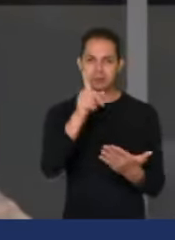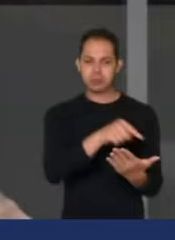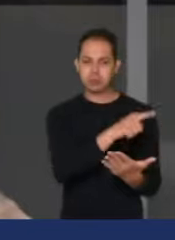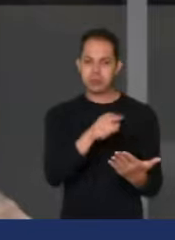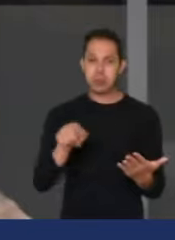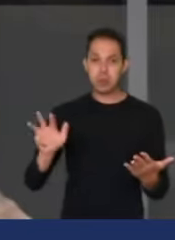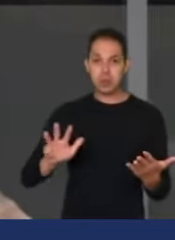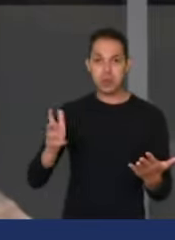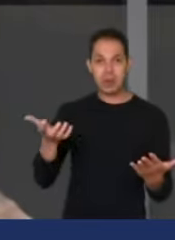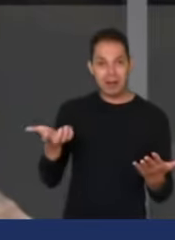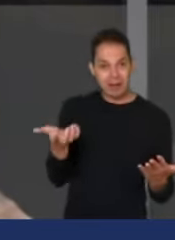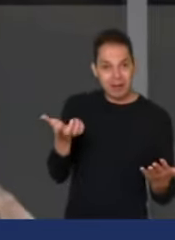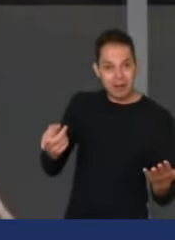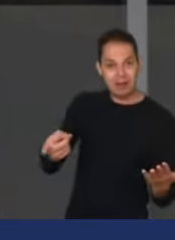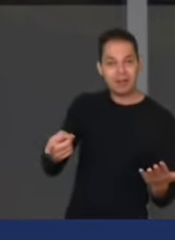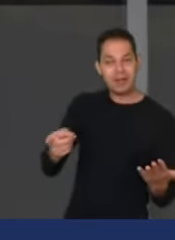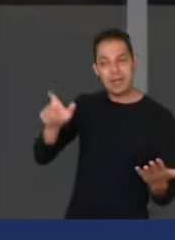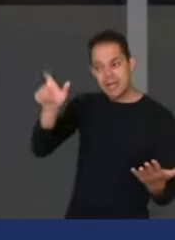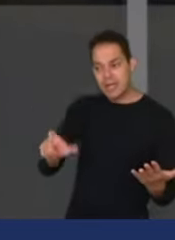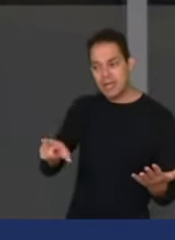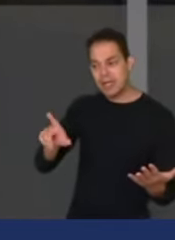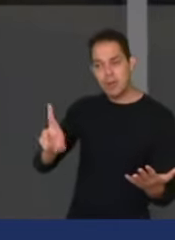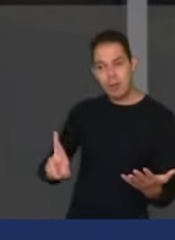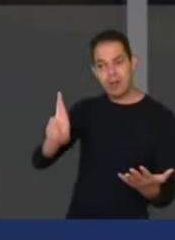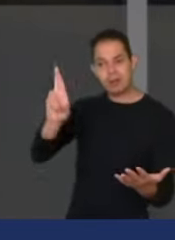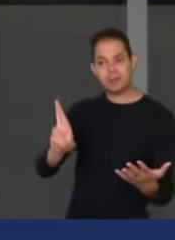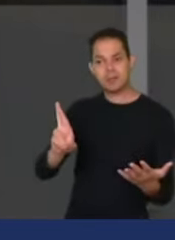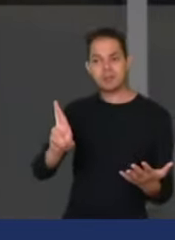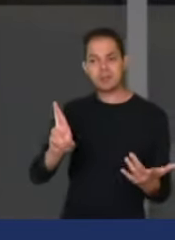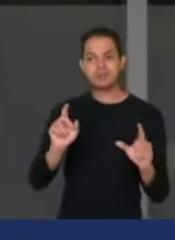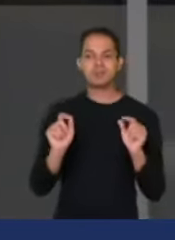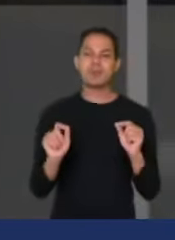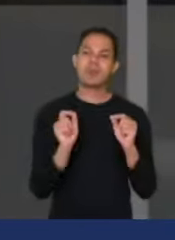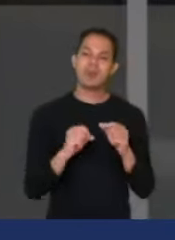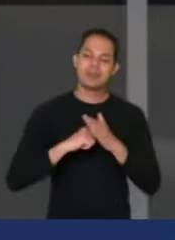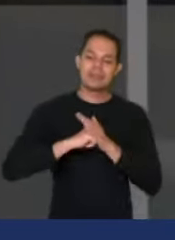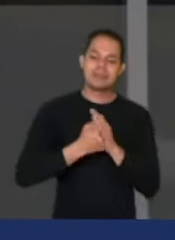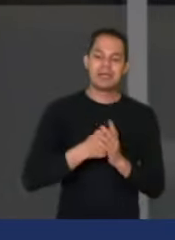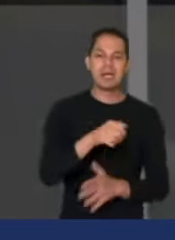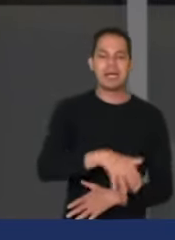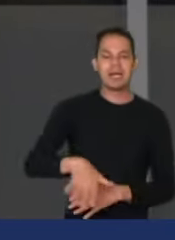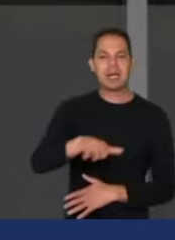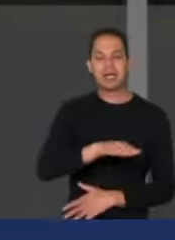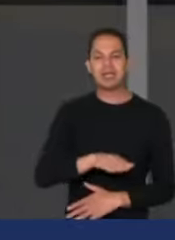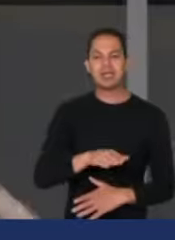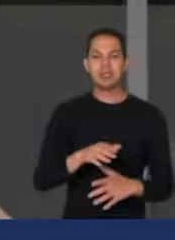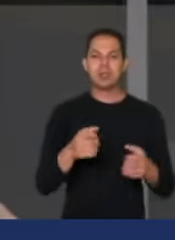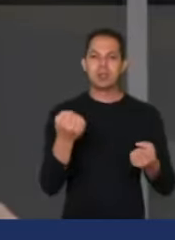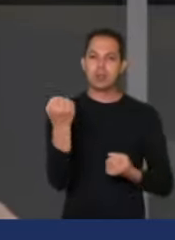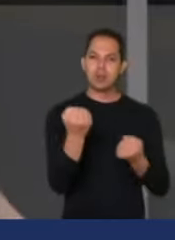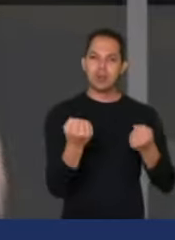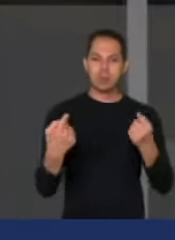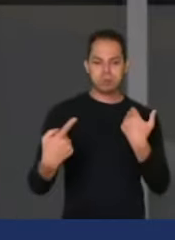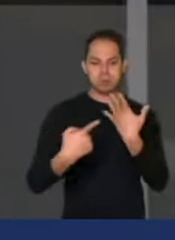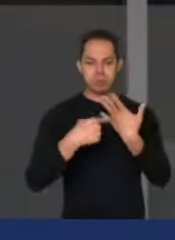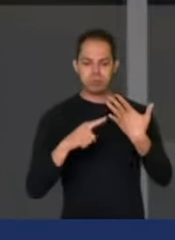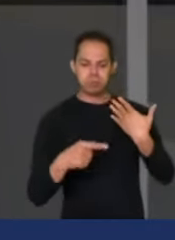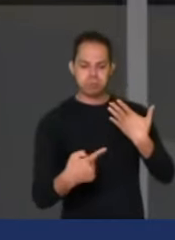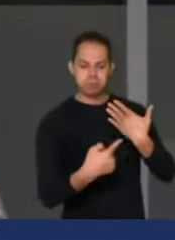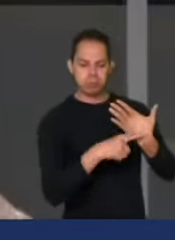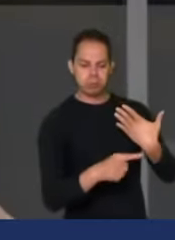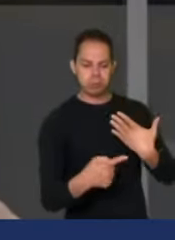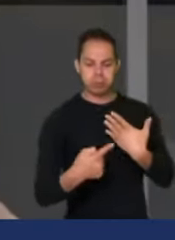ele foi responsável por travar o setor de blindagem de veículos no país. É um